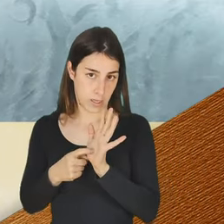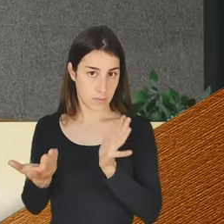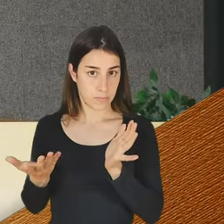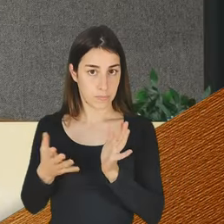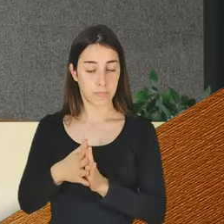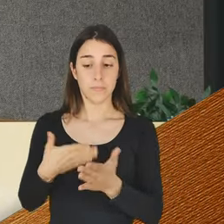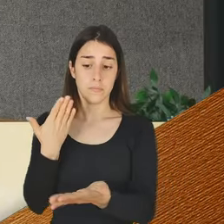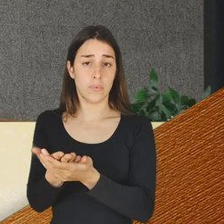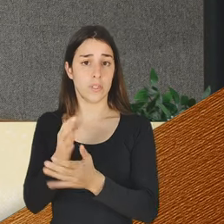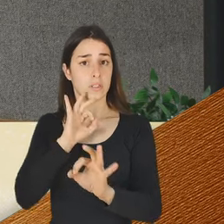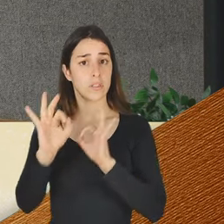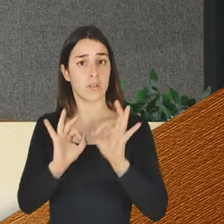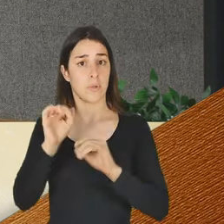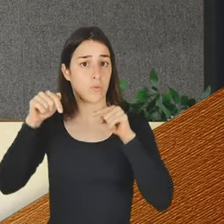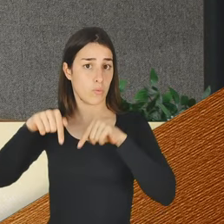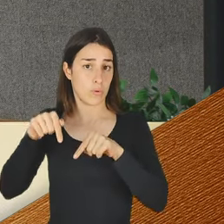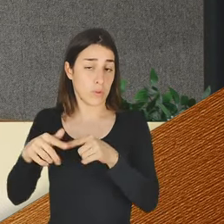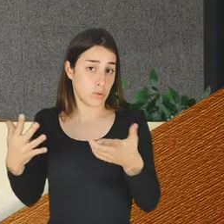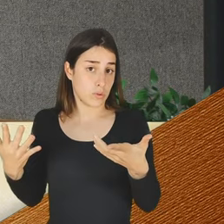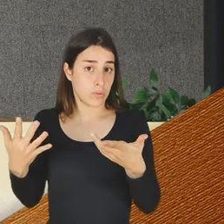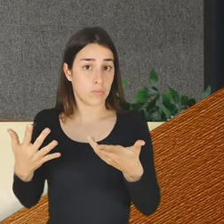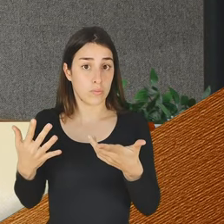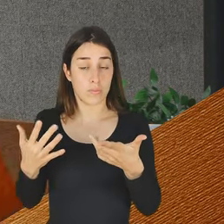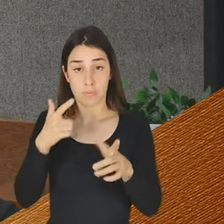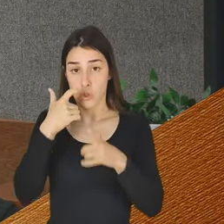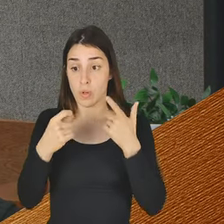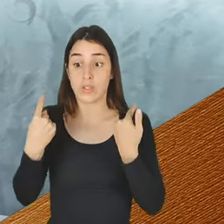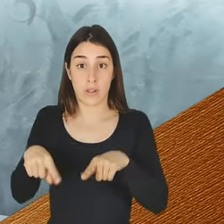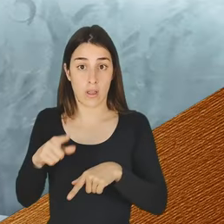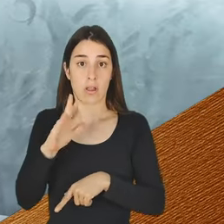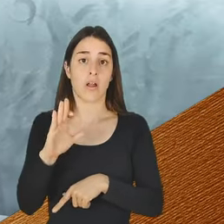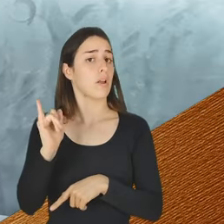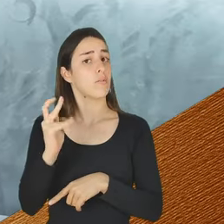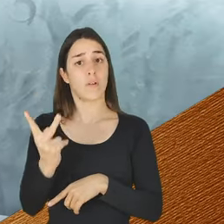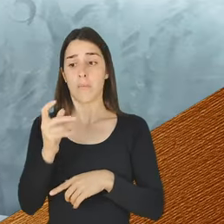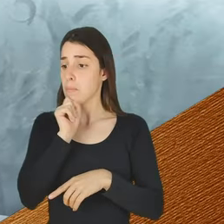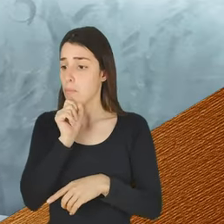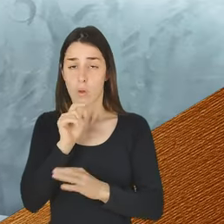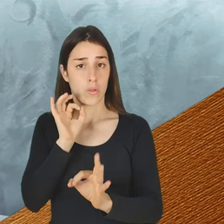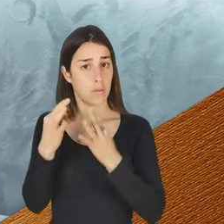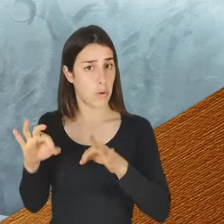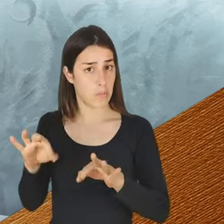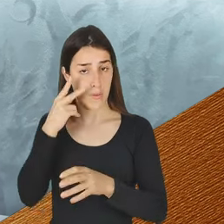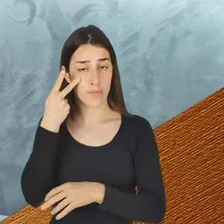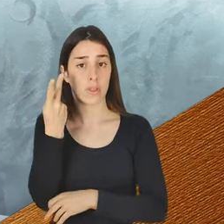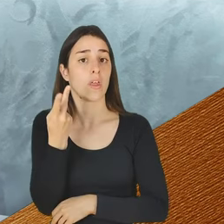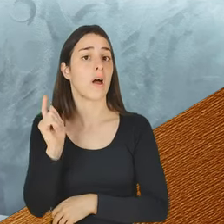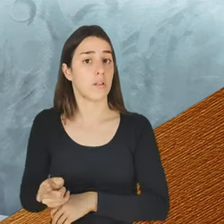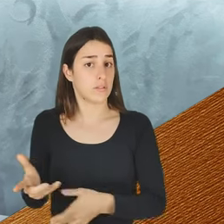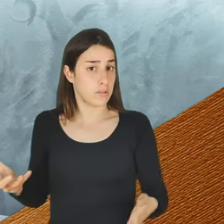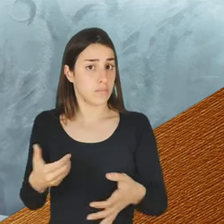com os tratamentos que existem hoje em dia, os portadores da doença podem ter uma vida absolutamente normal. Aliás,